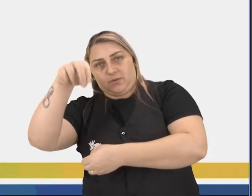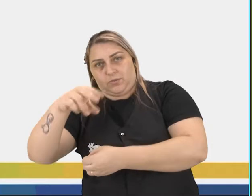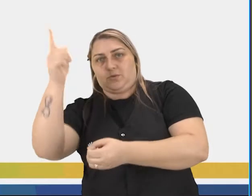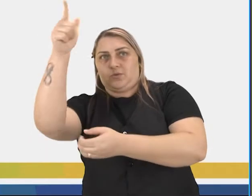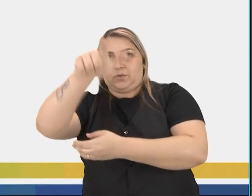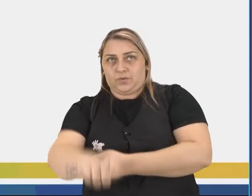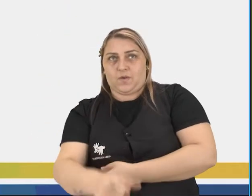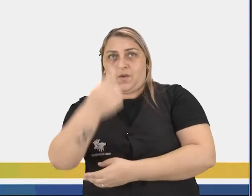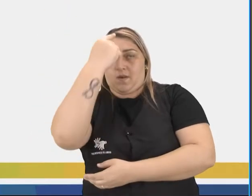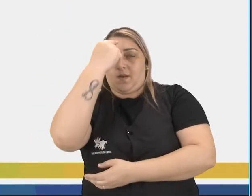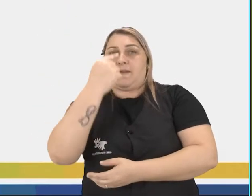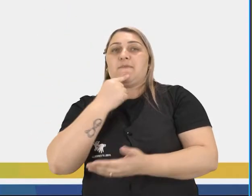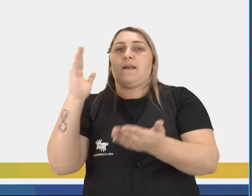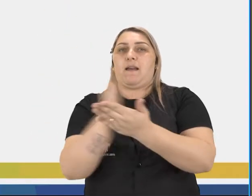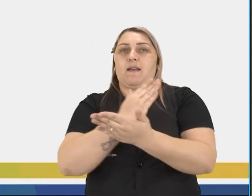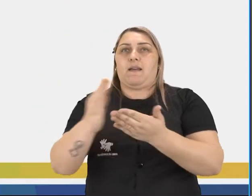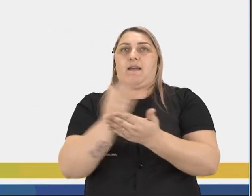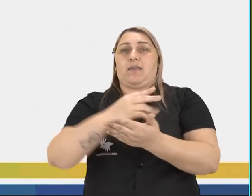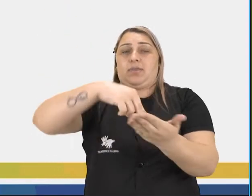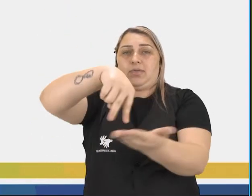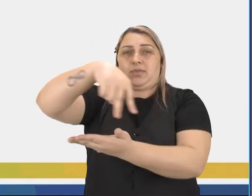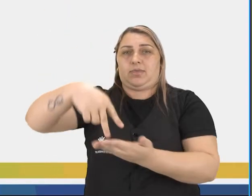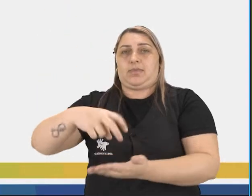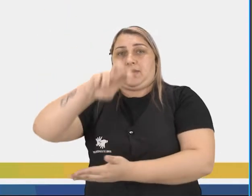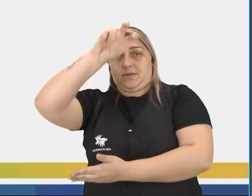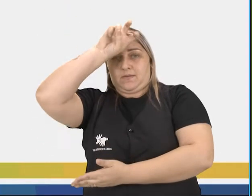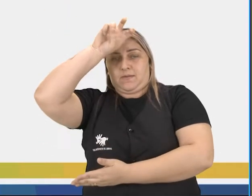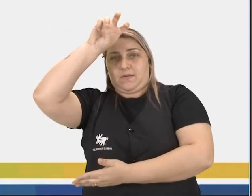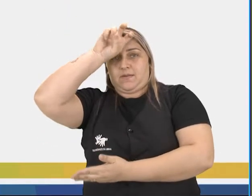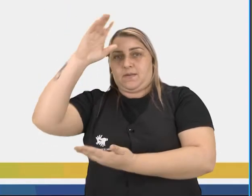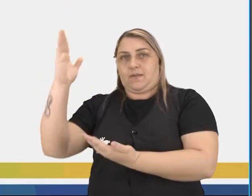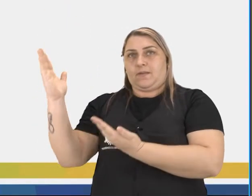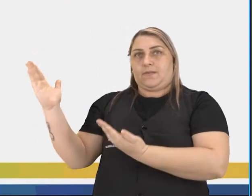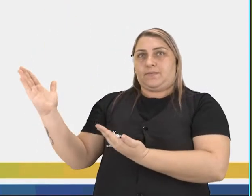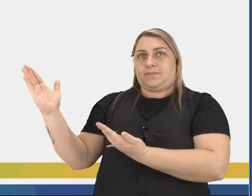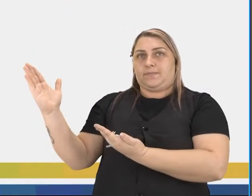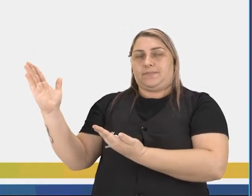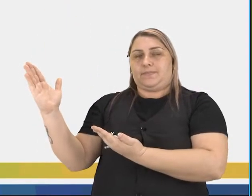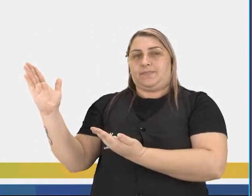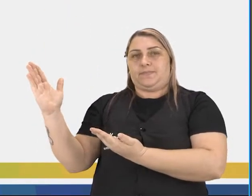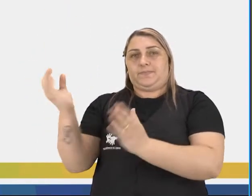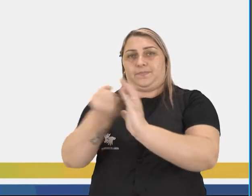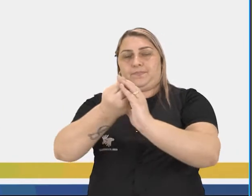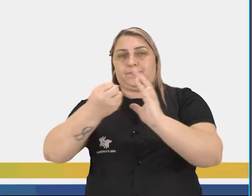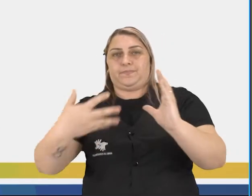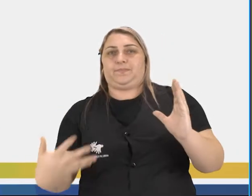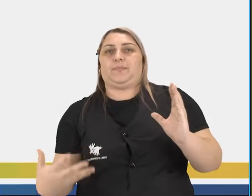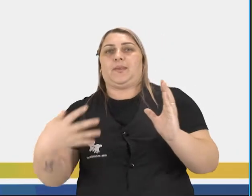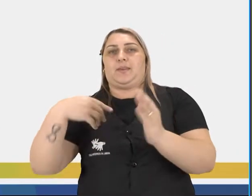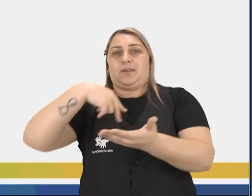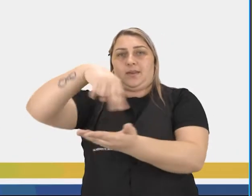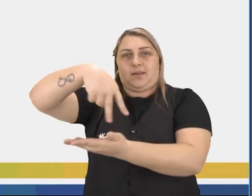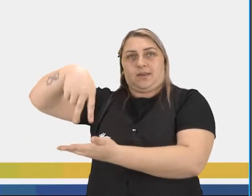imagens, por exemplo, da dança no Egito. Algumas imagens e fotos de características dessa dança milenar.